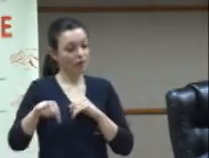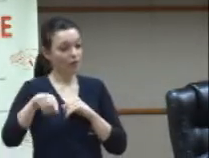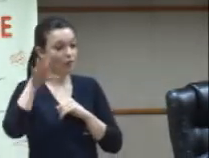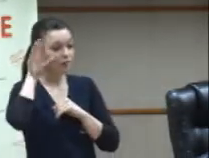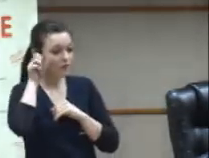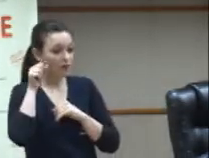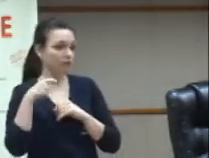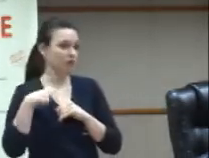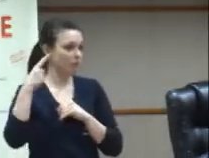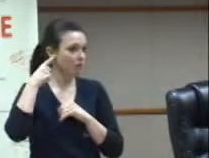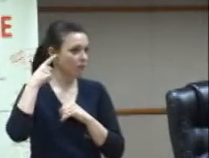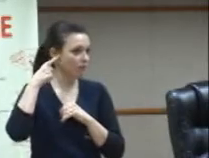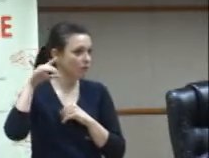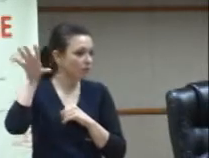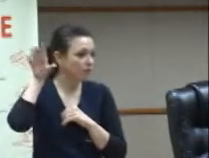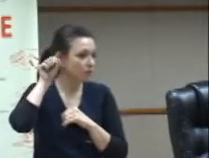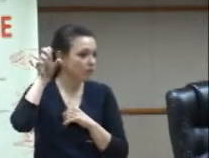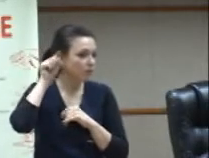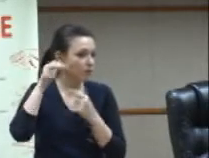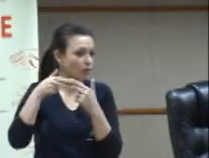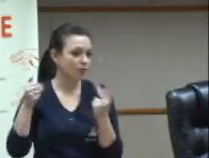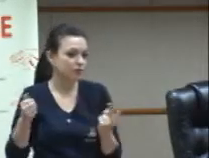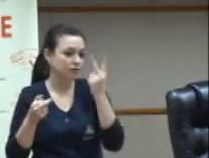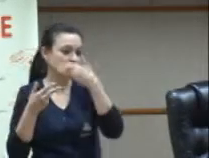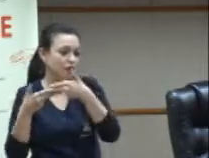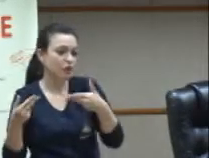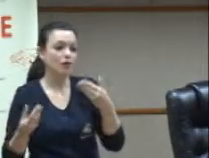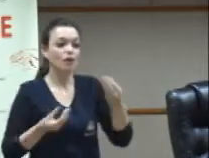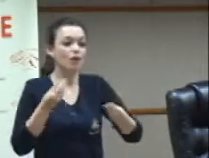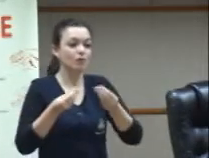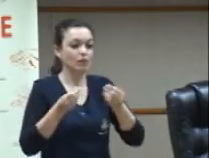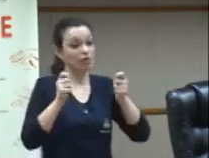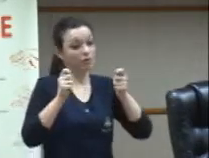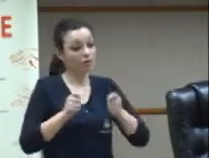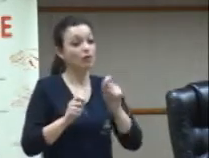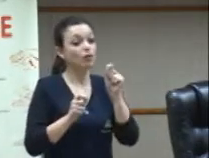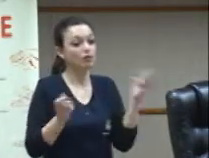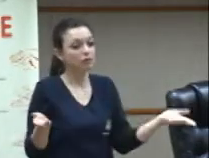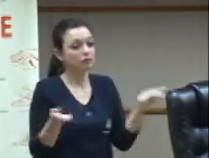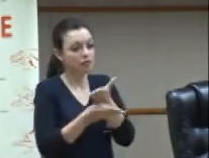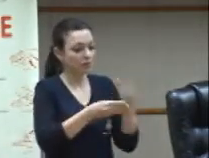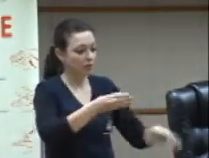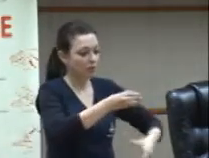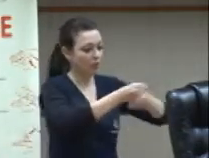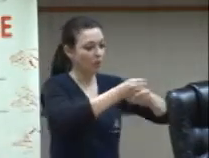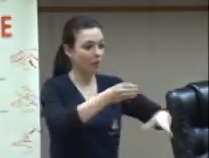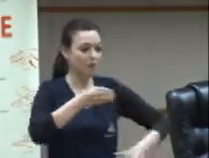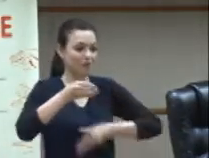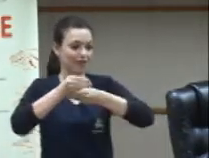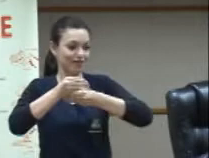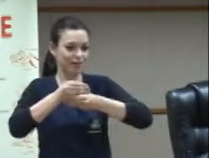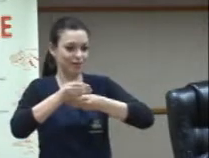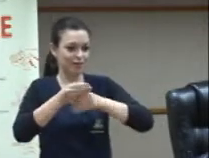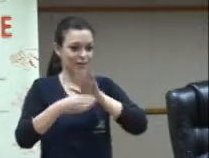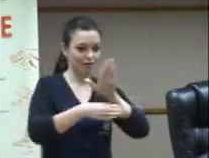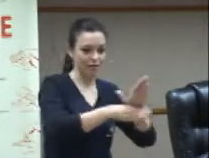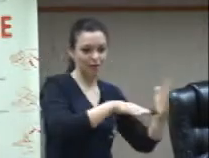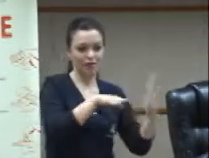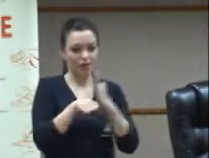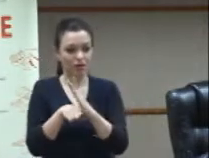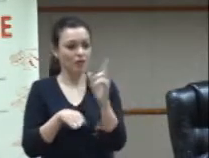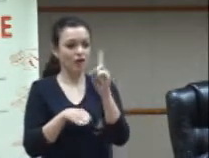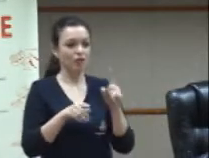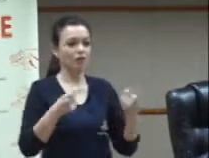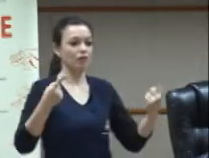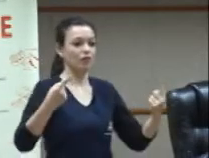trazer essas duas como complementares e não como dicotômicas né mas como complementares como que nós